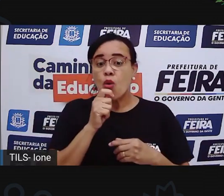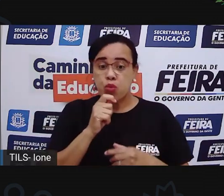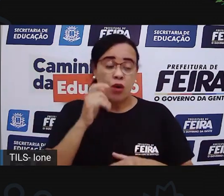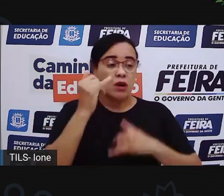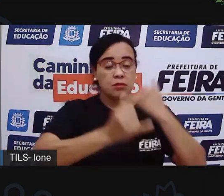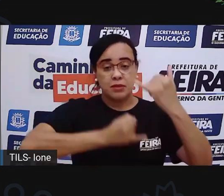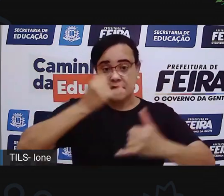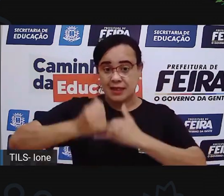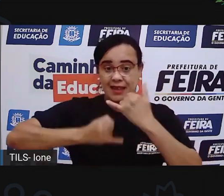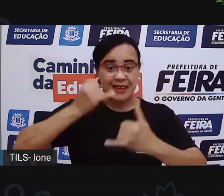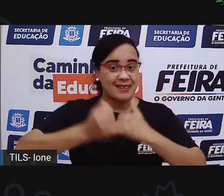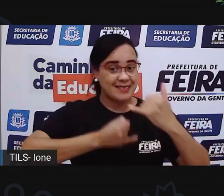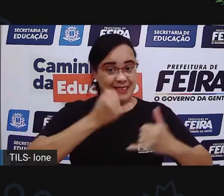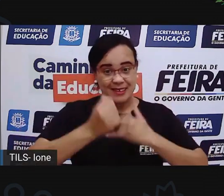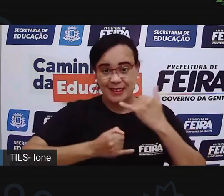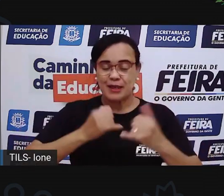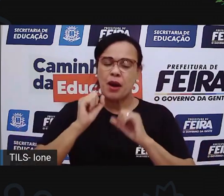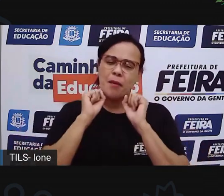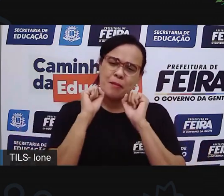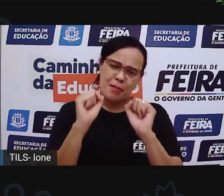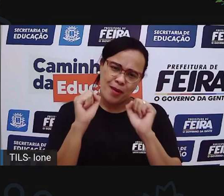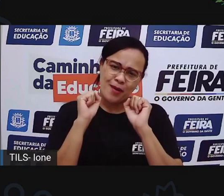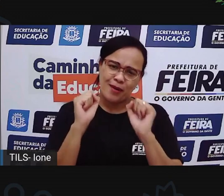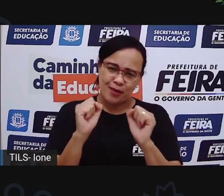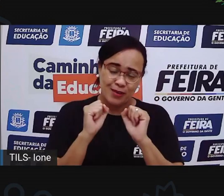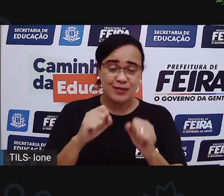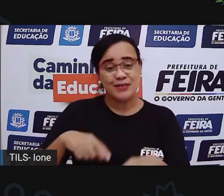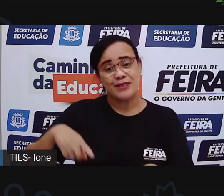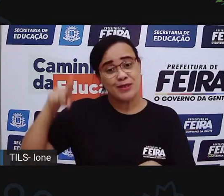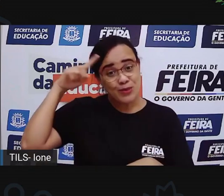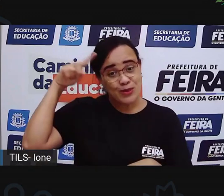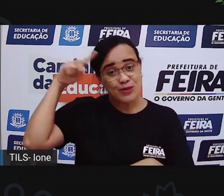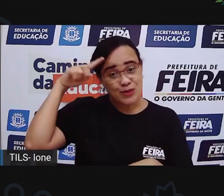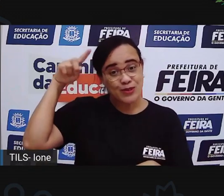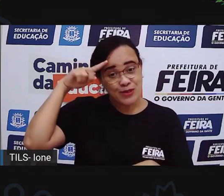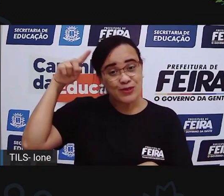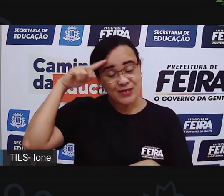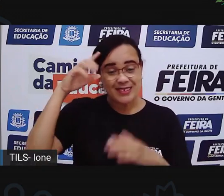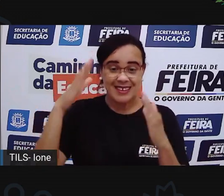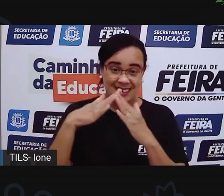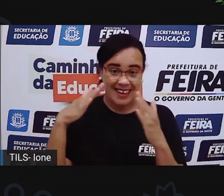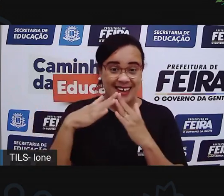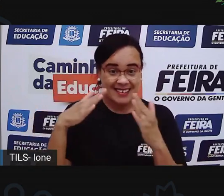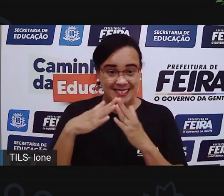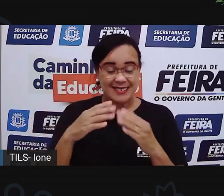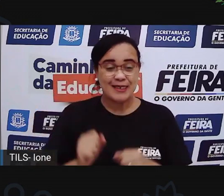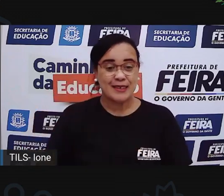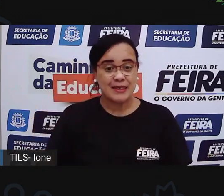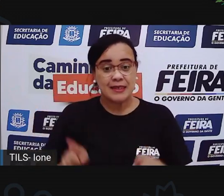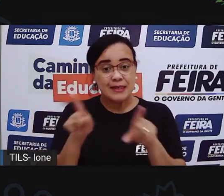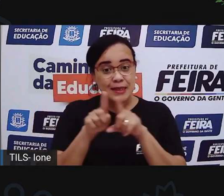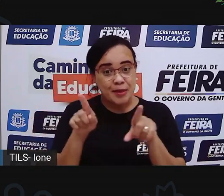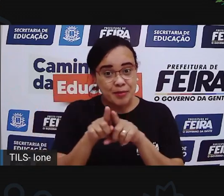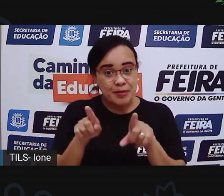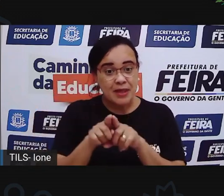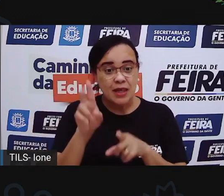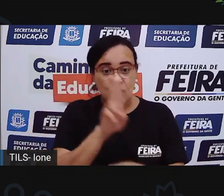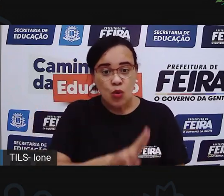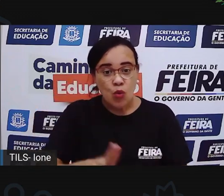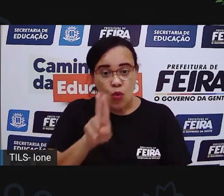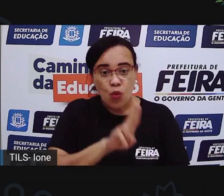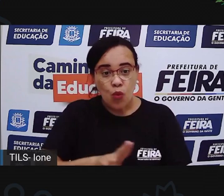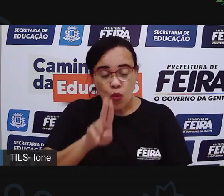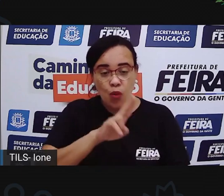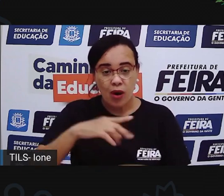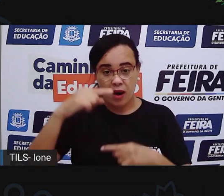brincadeira que vocês podem fazer com o que tem em casa. E a gente pode, sabe o que mais? Mas, utilizando a